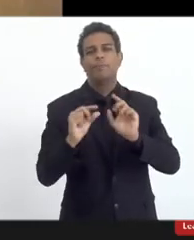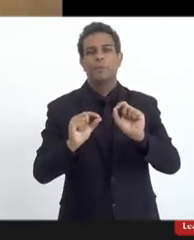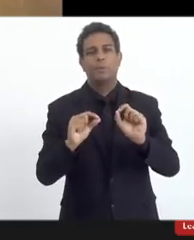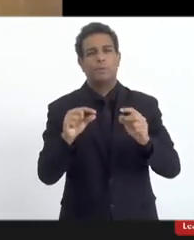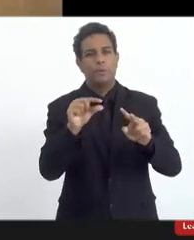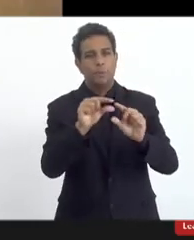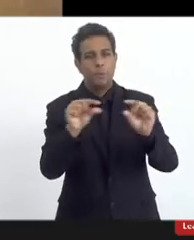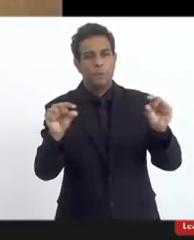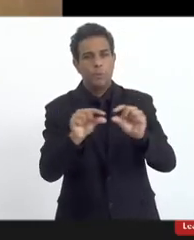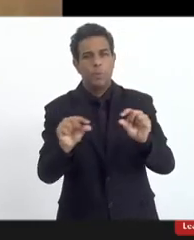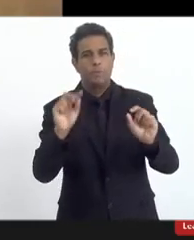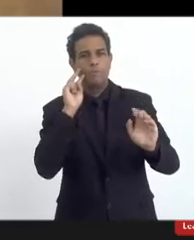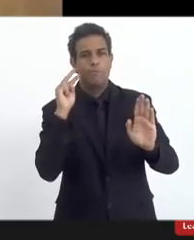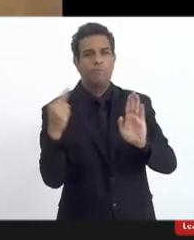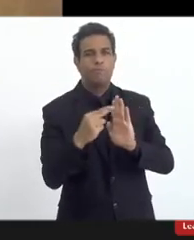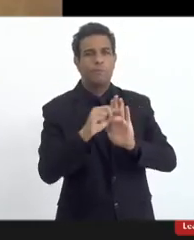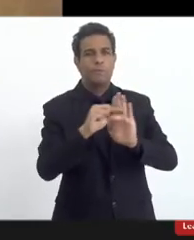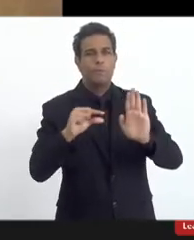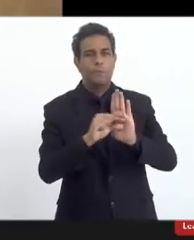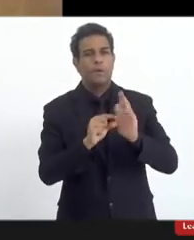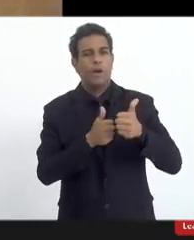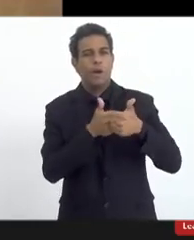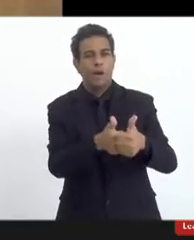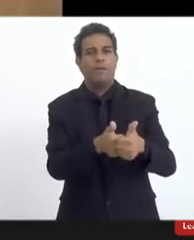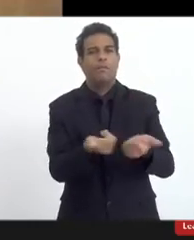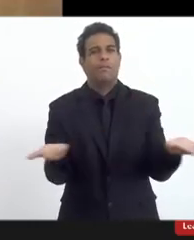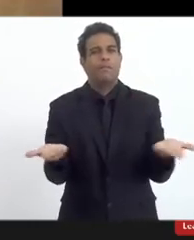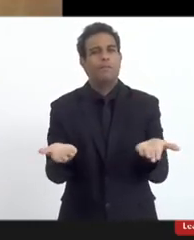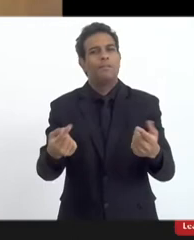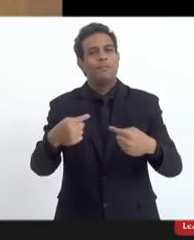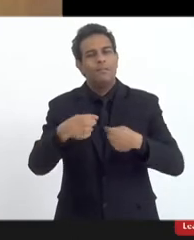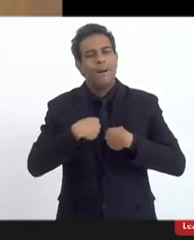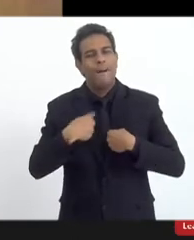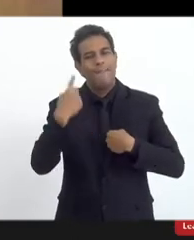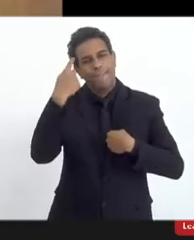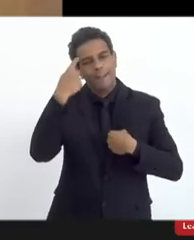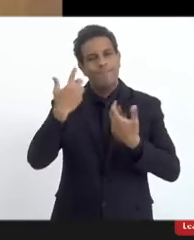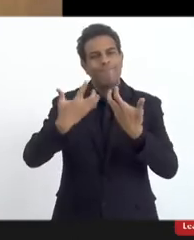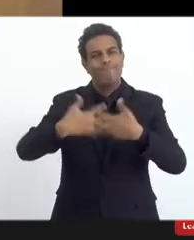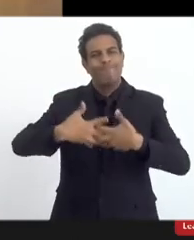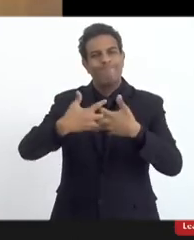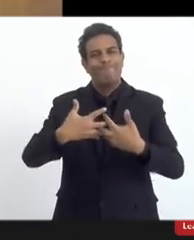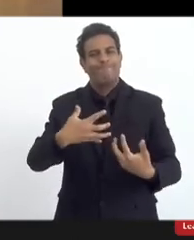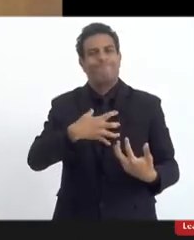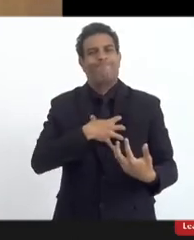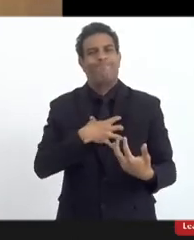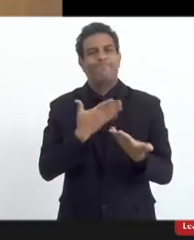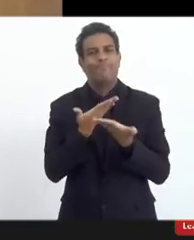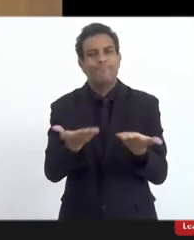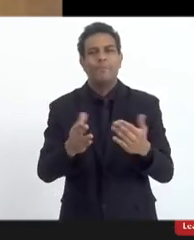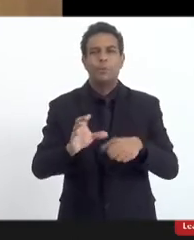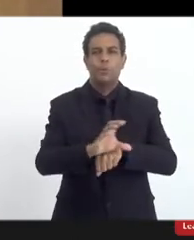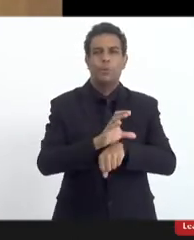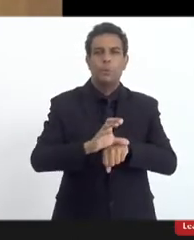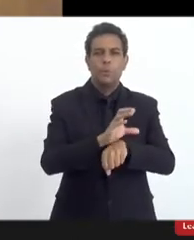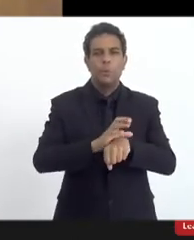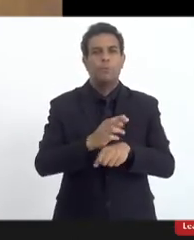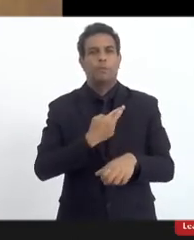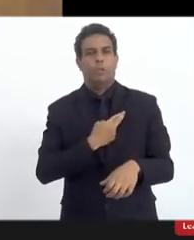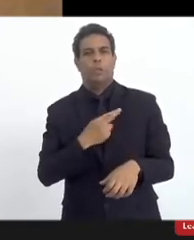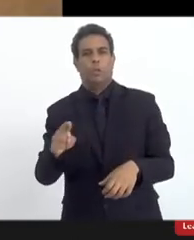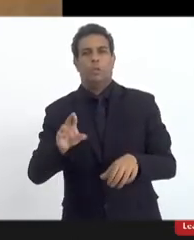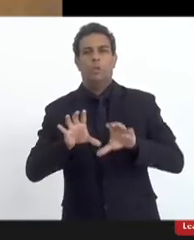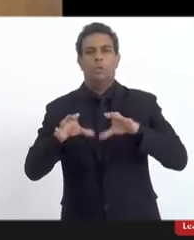apenas duas frases, senhora deputada, que norteia muito este sentido desta comissão que foi